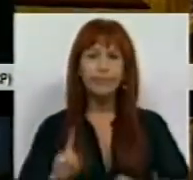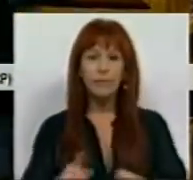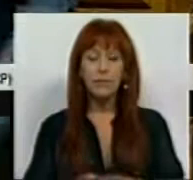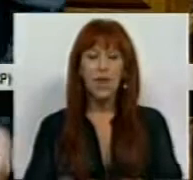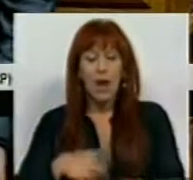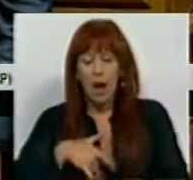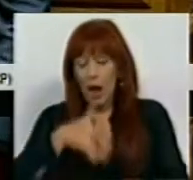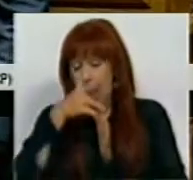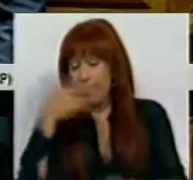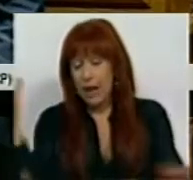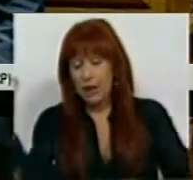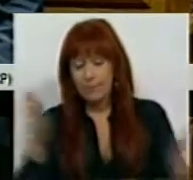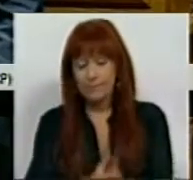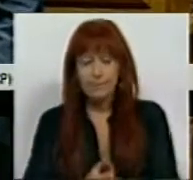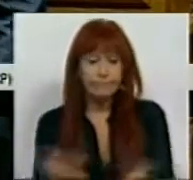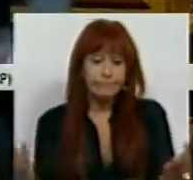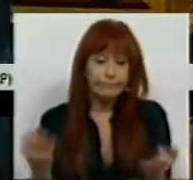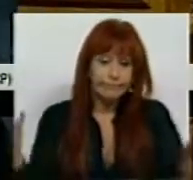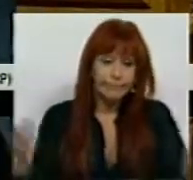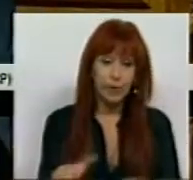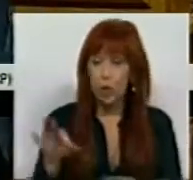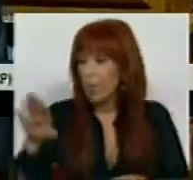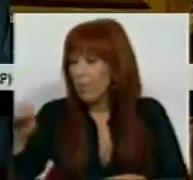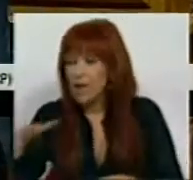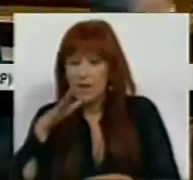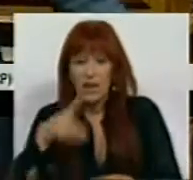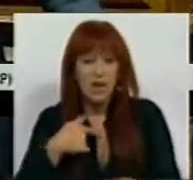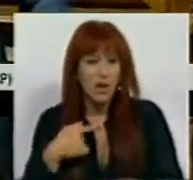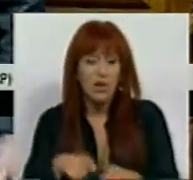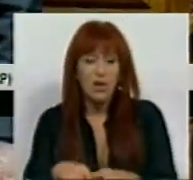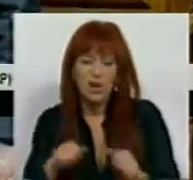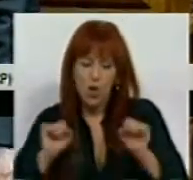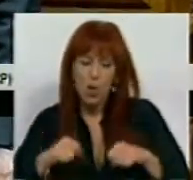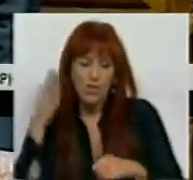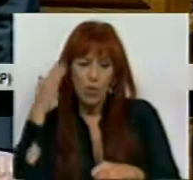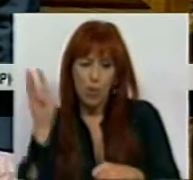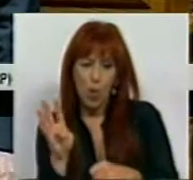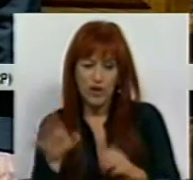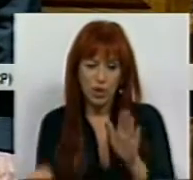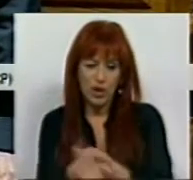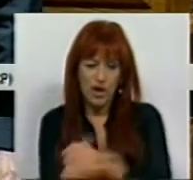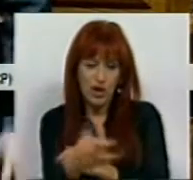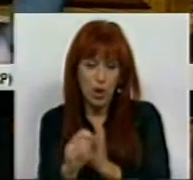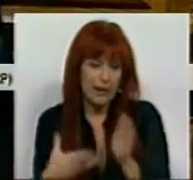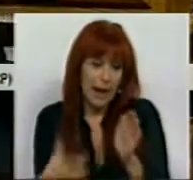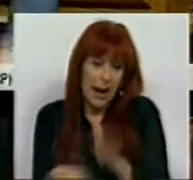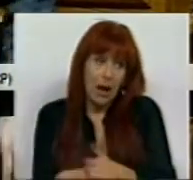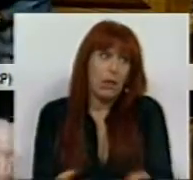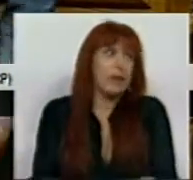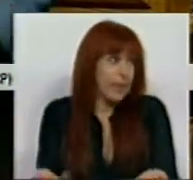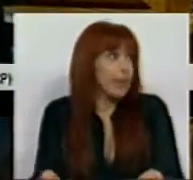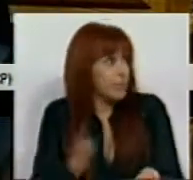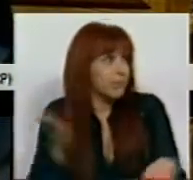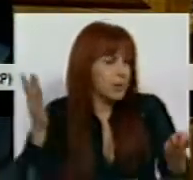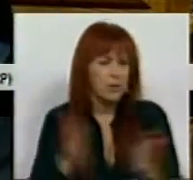lamentamos que apesar de o PS ter dito que não acompanha o número 4 do artigo 18 deste decreto-lei, também era só o que